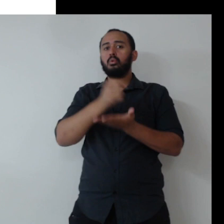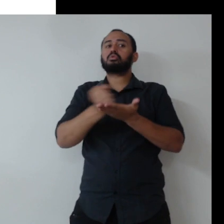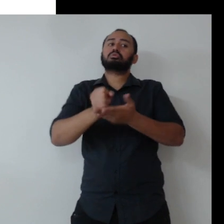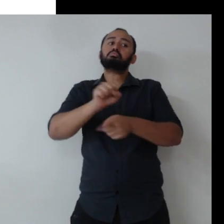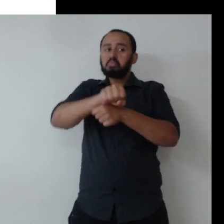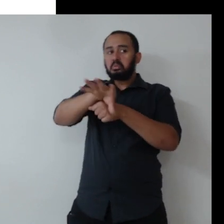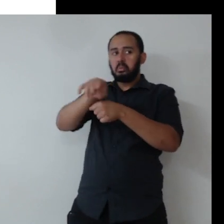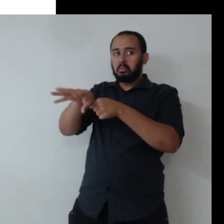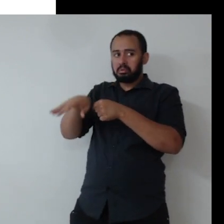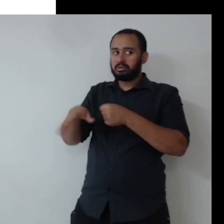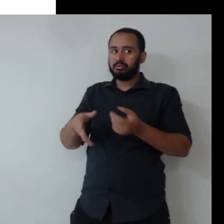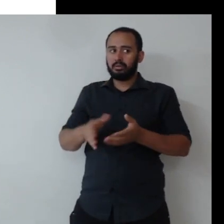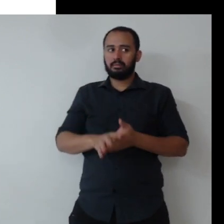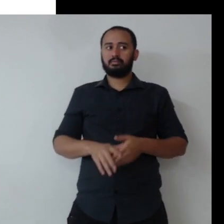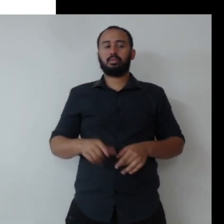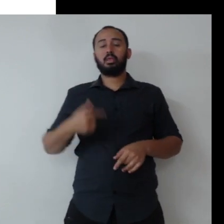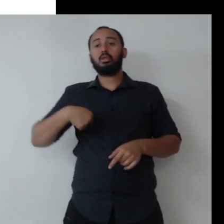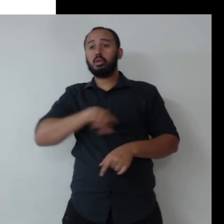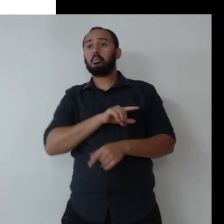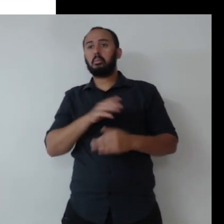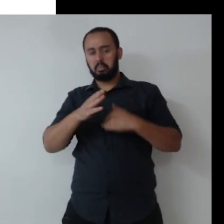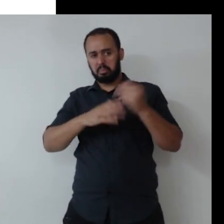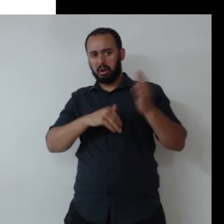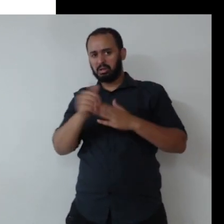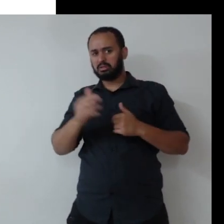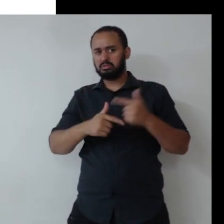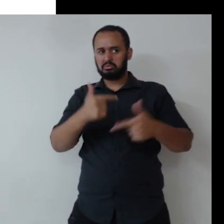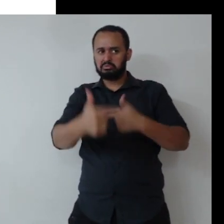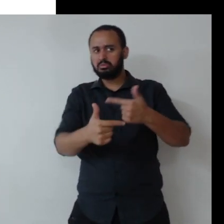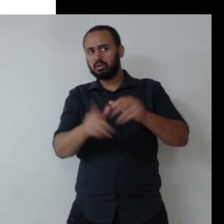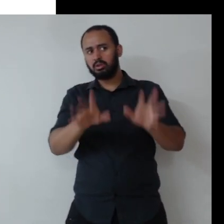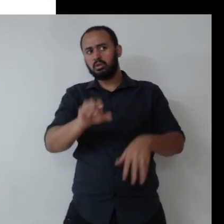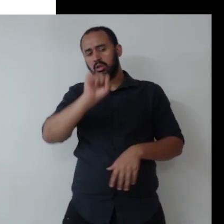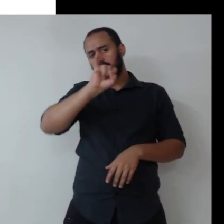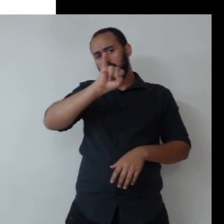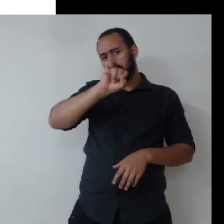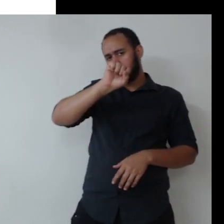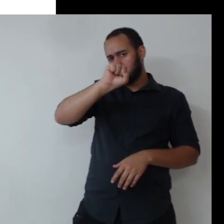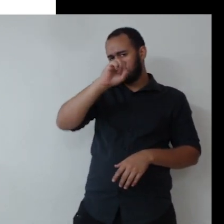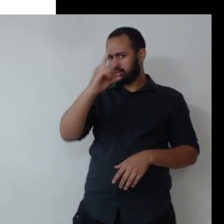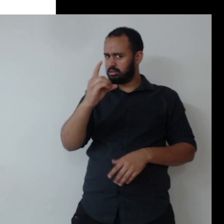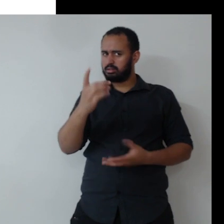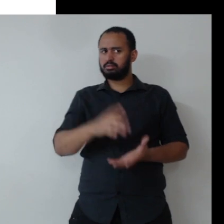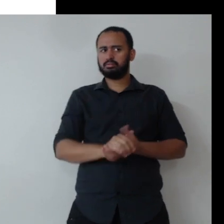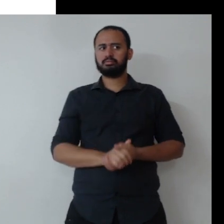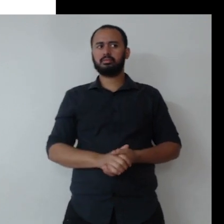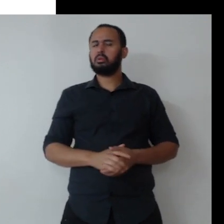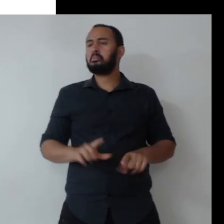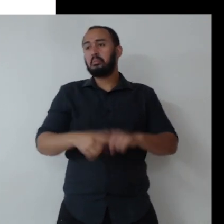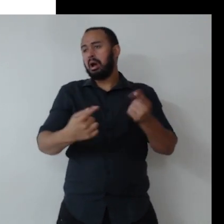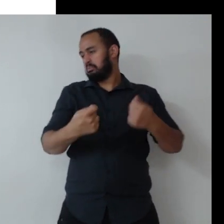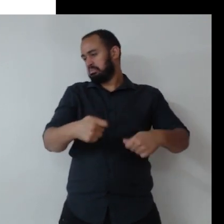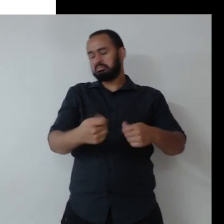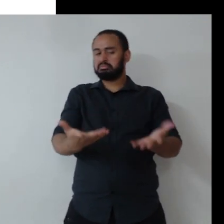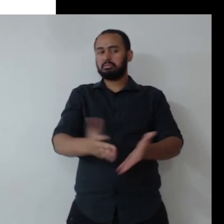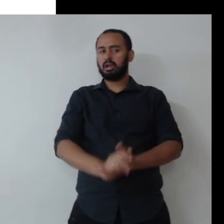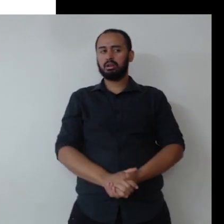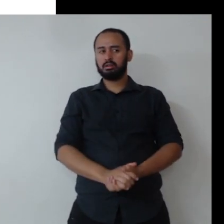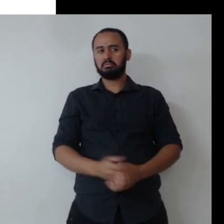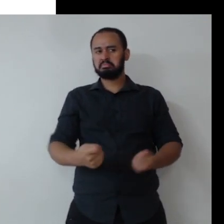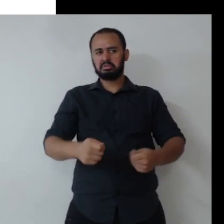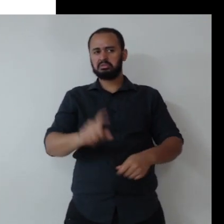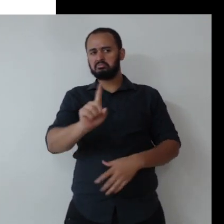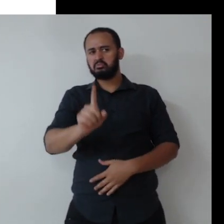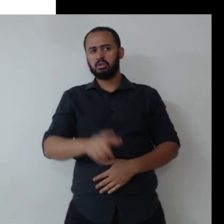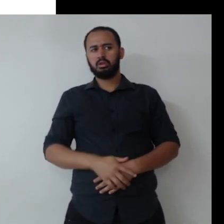a gente faz, a gente pratica ESG. chamamos, na resolução, no finalzinho lá, ESG, mas não precisava. Tem